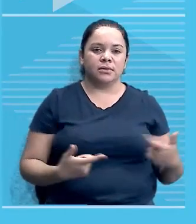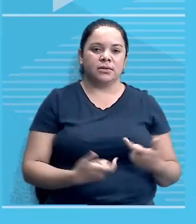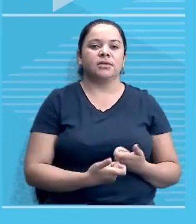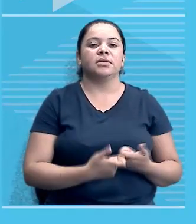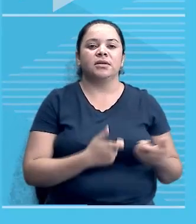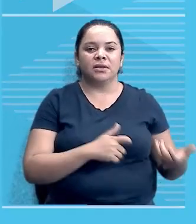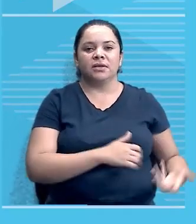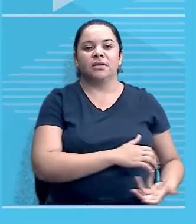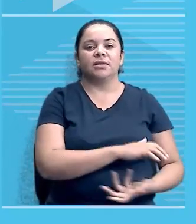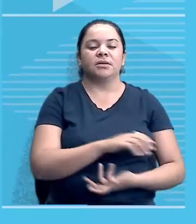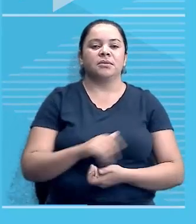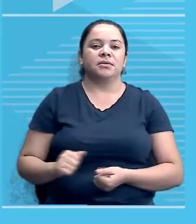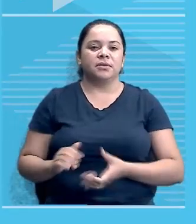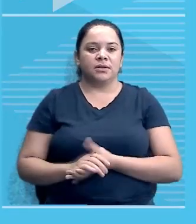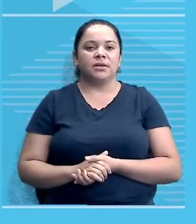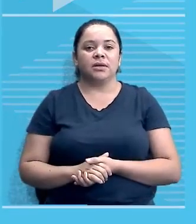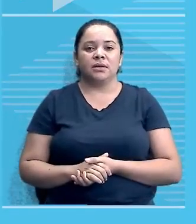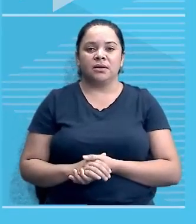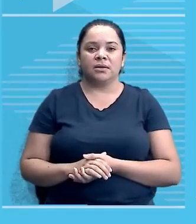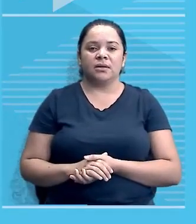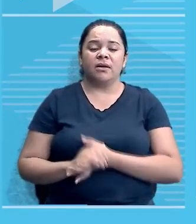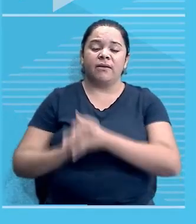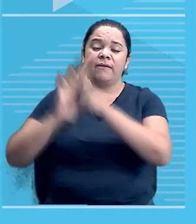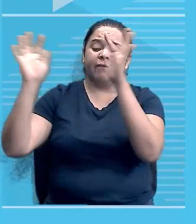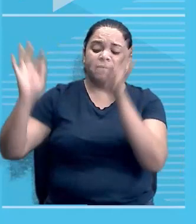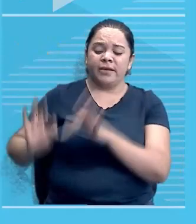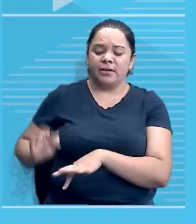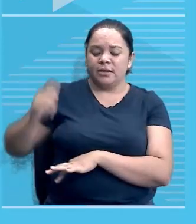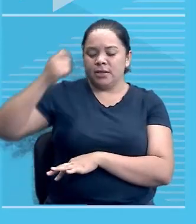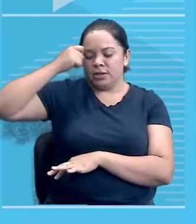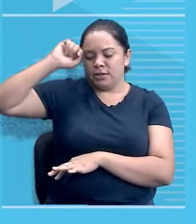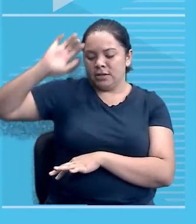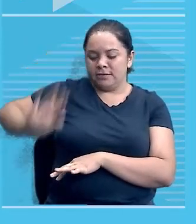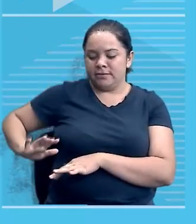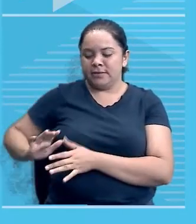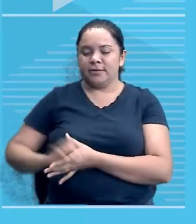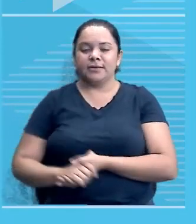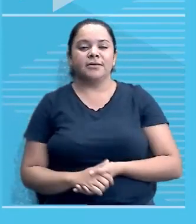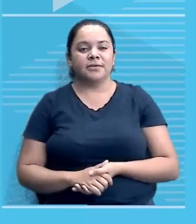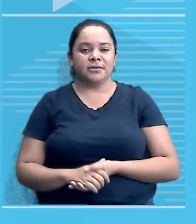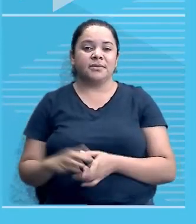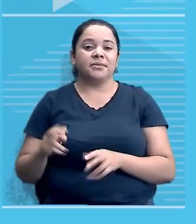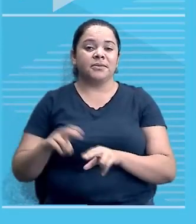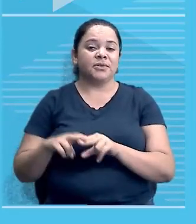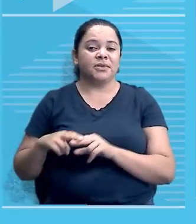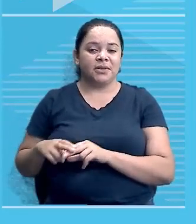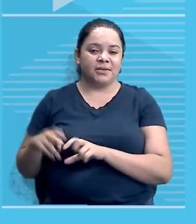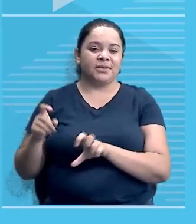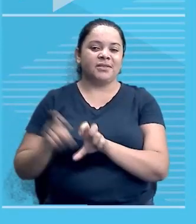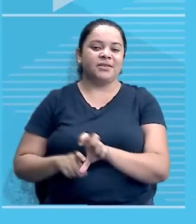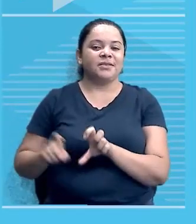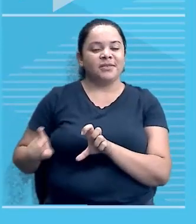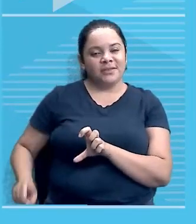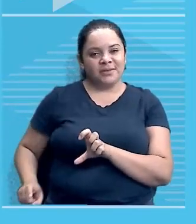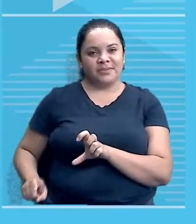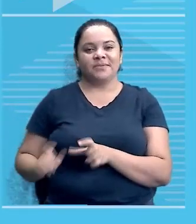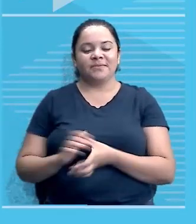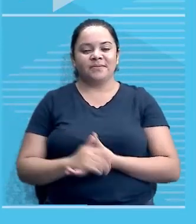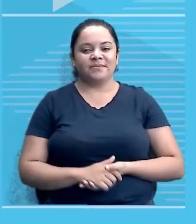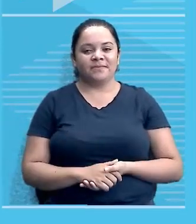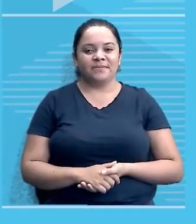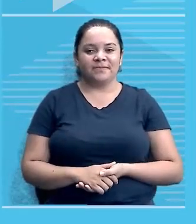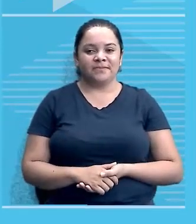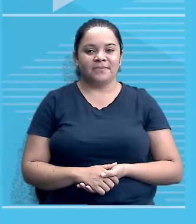dos africanos, né? E lógico, então eles vão aproveitar o embalo, cara. A conjuntura era favorável, né? Para que